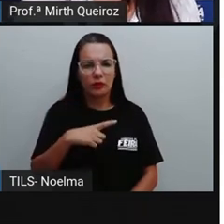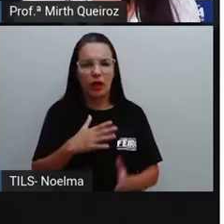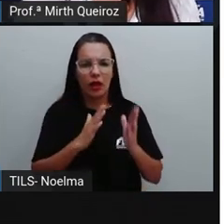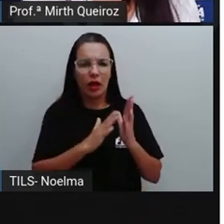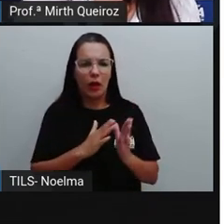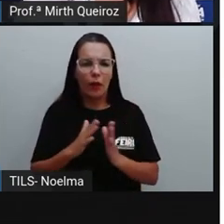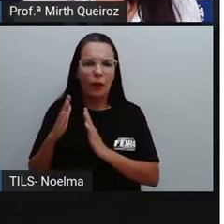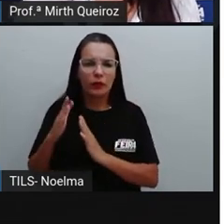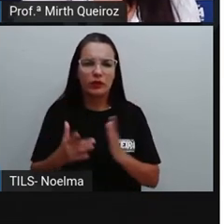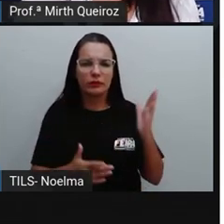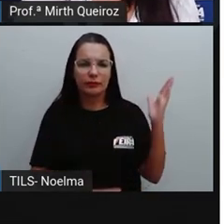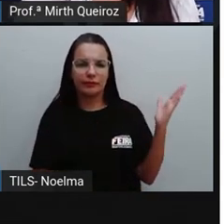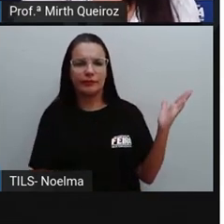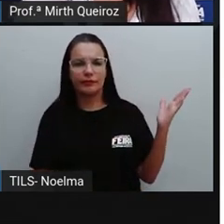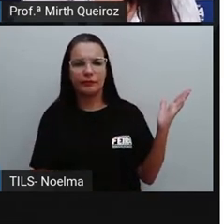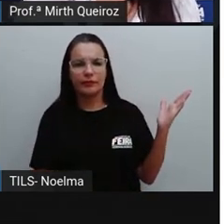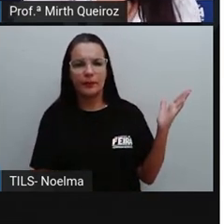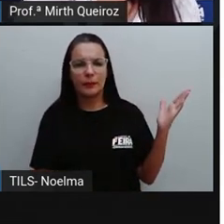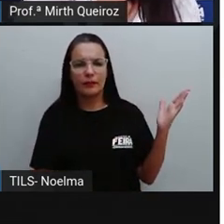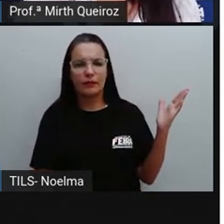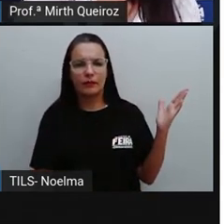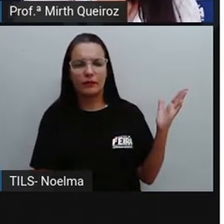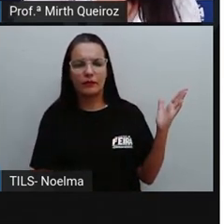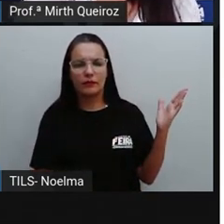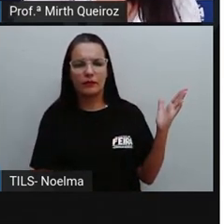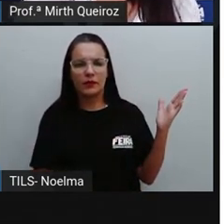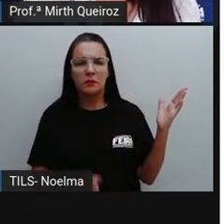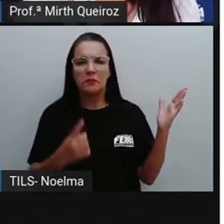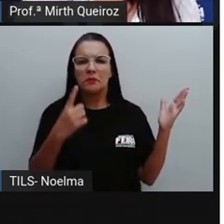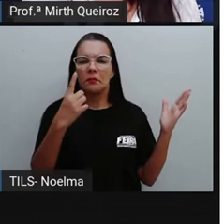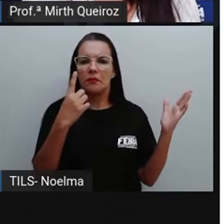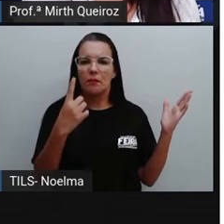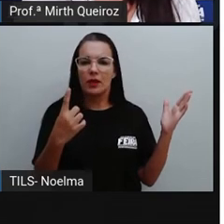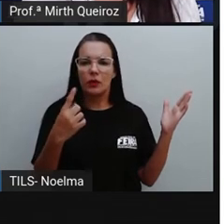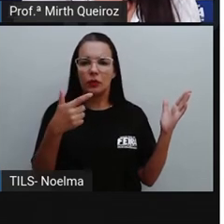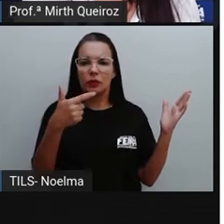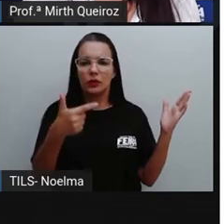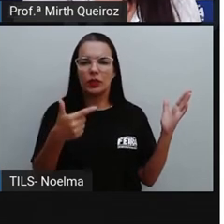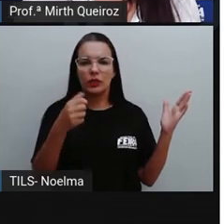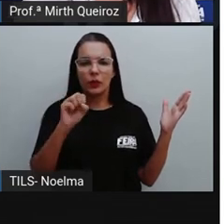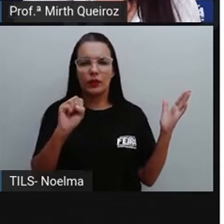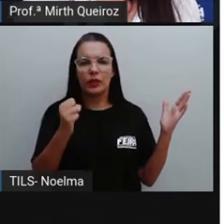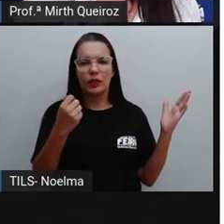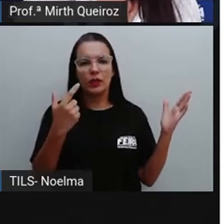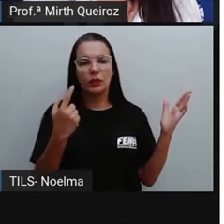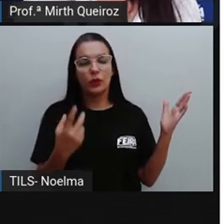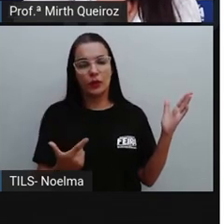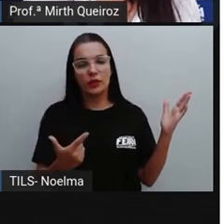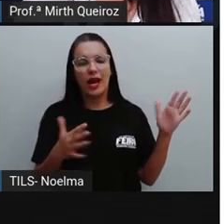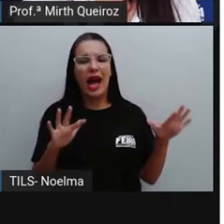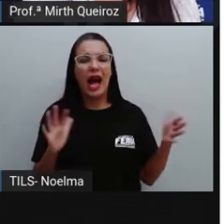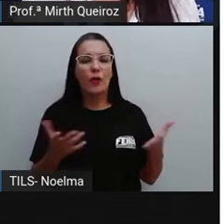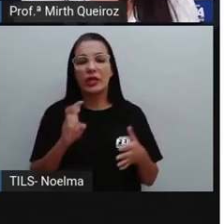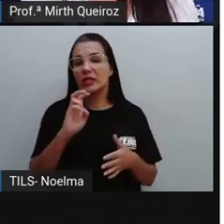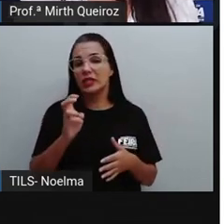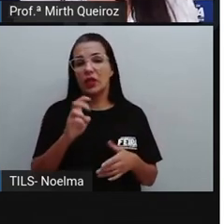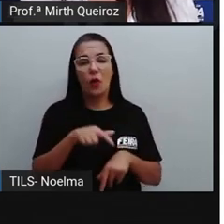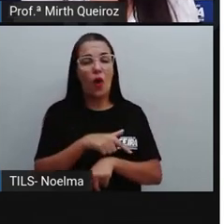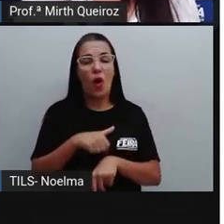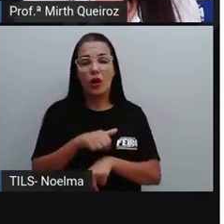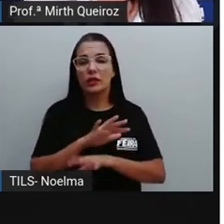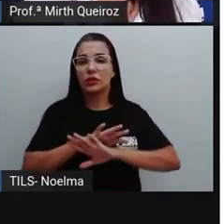8 dezenas, 2 centenas e 1 unidade de milhar. Já 5 horas está aí na